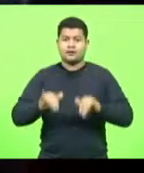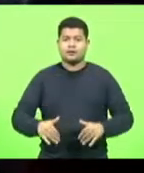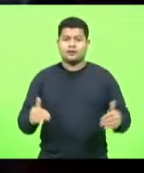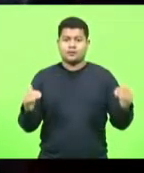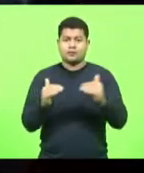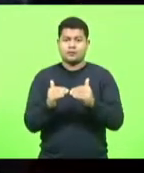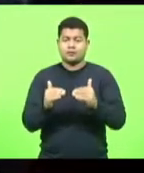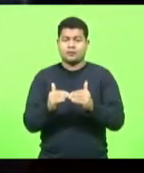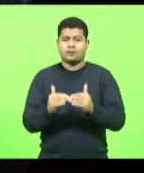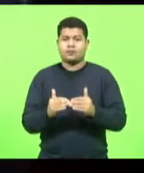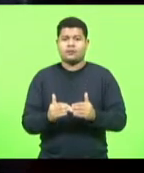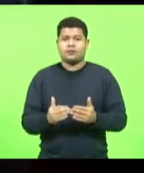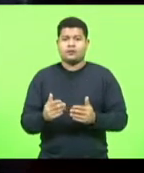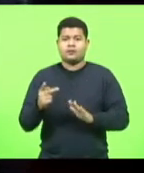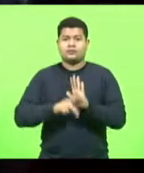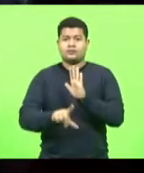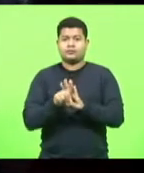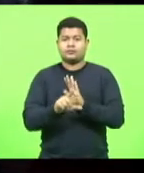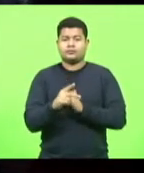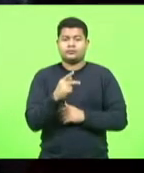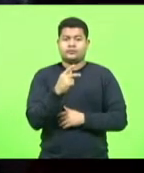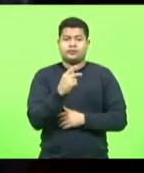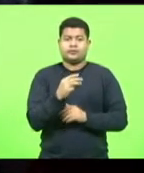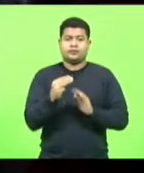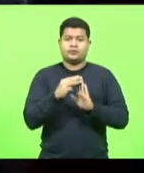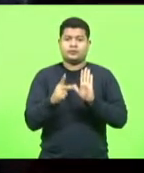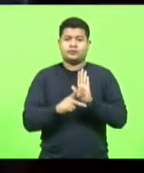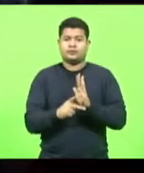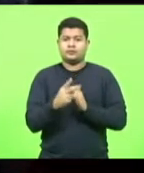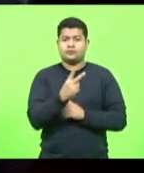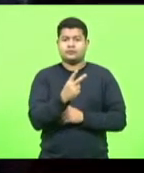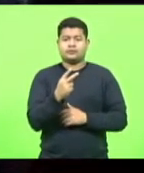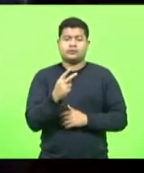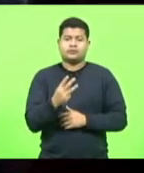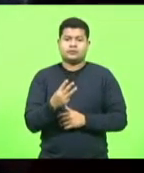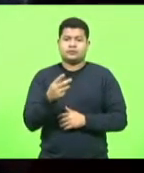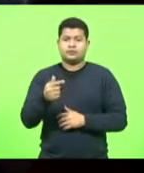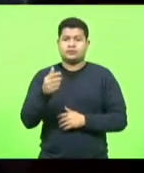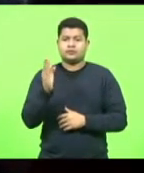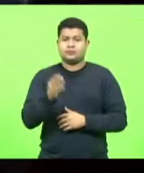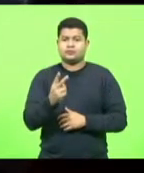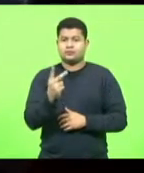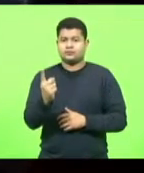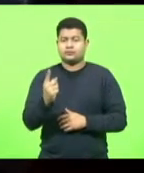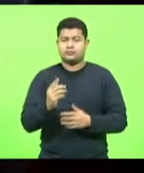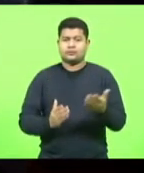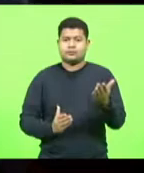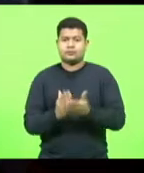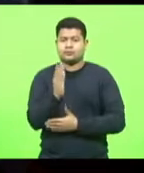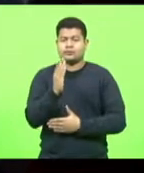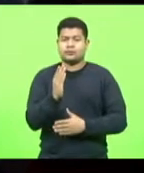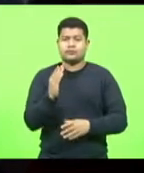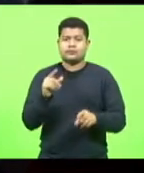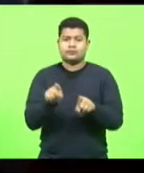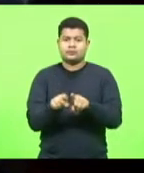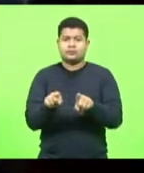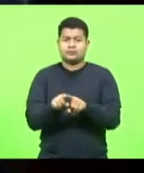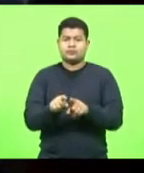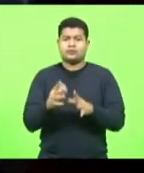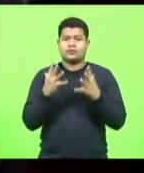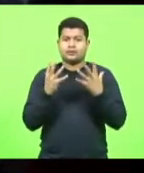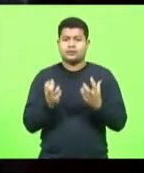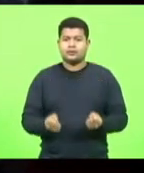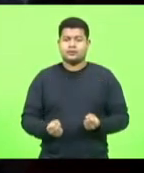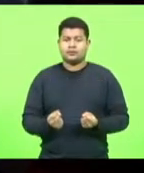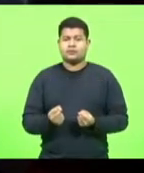projeto de conversão em lei da medida provisória 237-2021. Foram aprovadas em turno único à admissibilidade